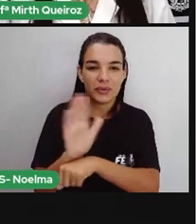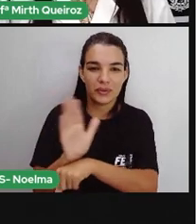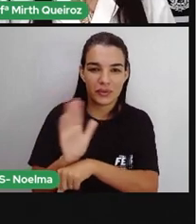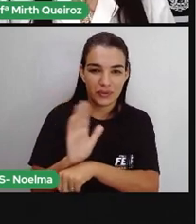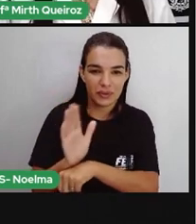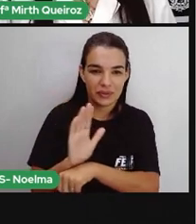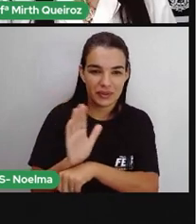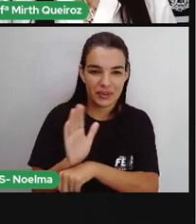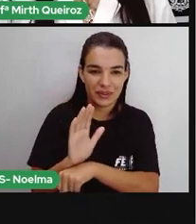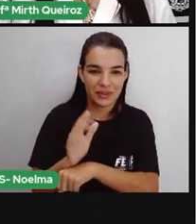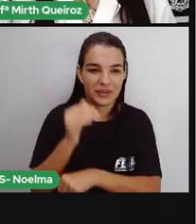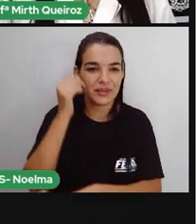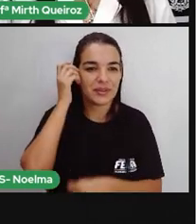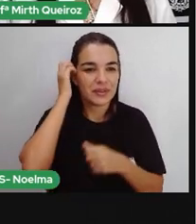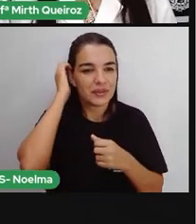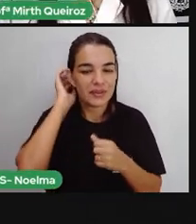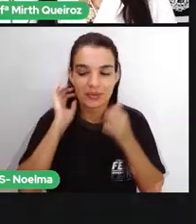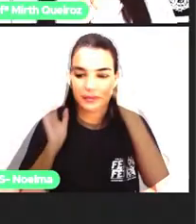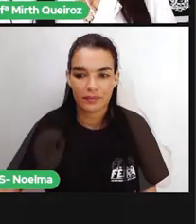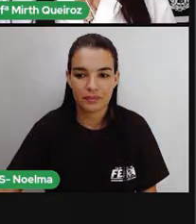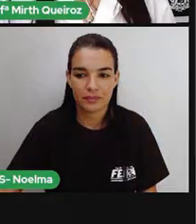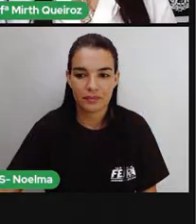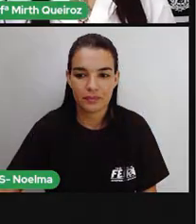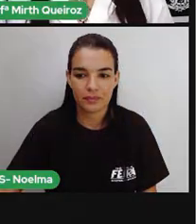naturais. Vamos ao vídeo?